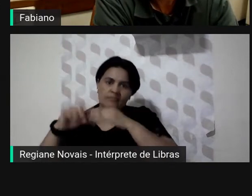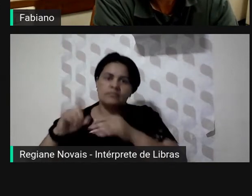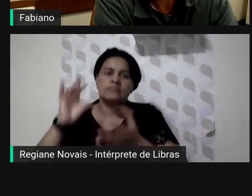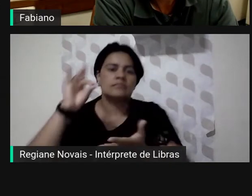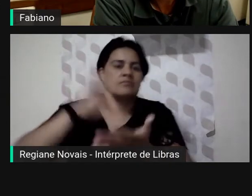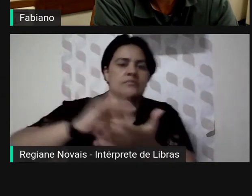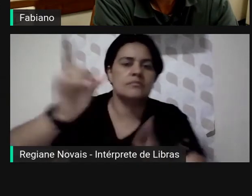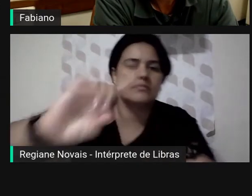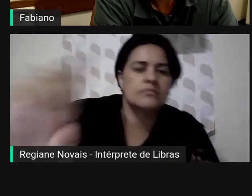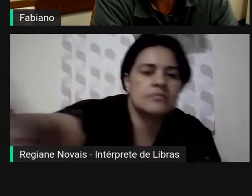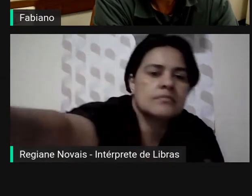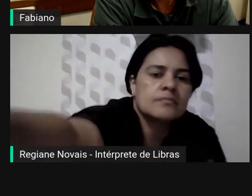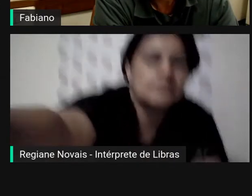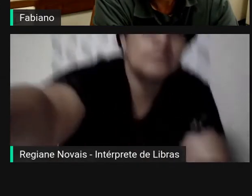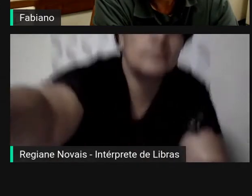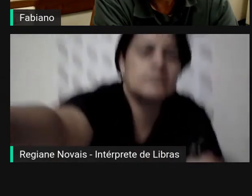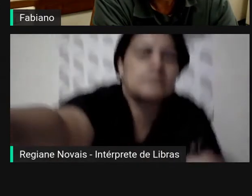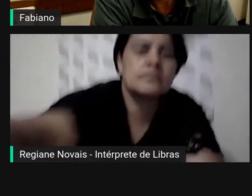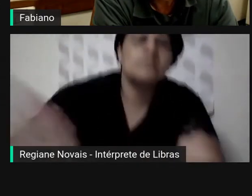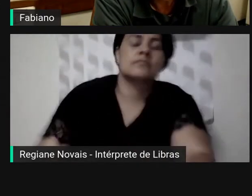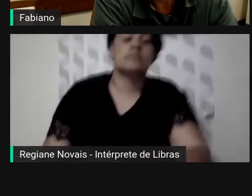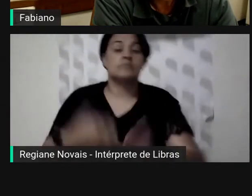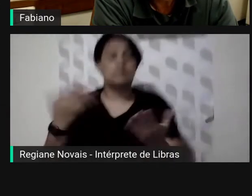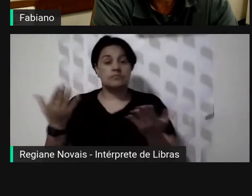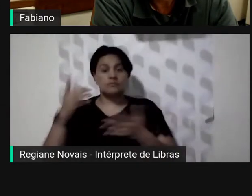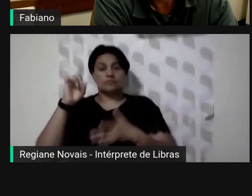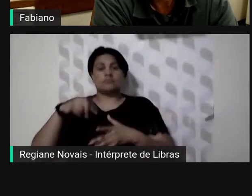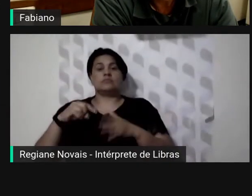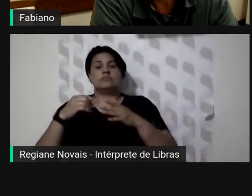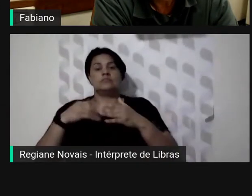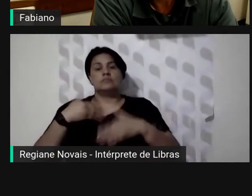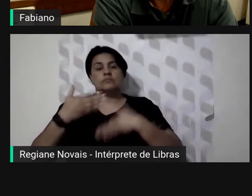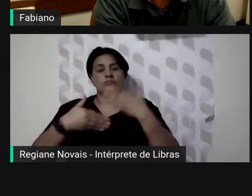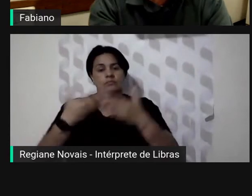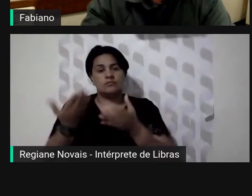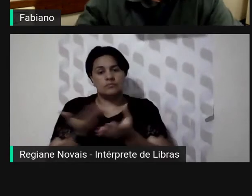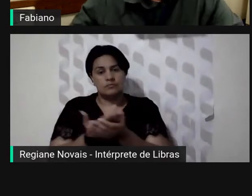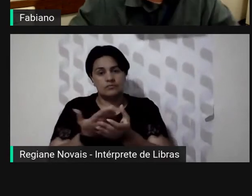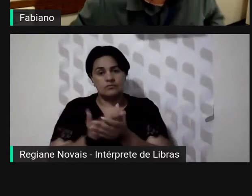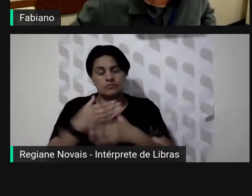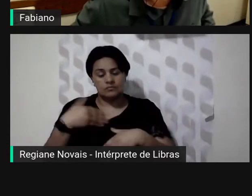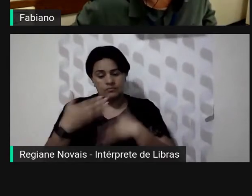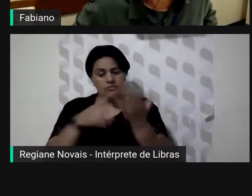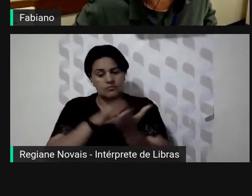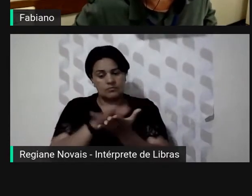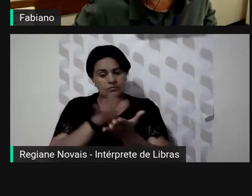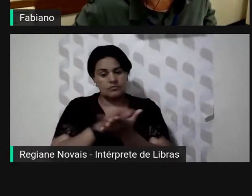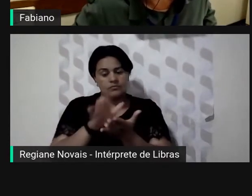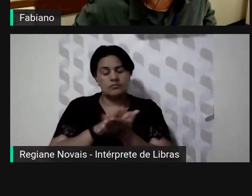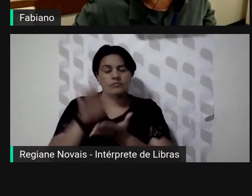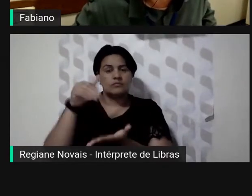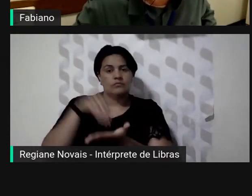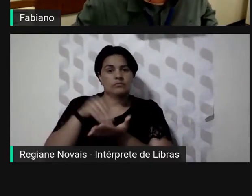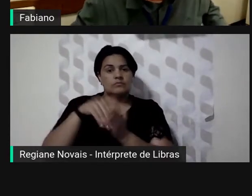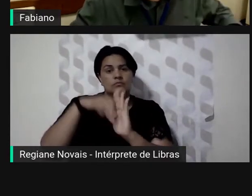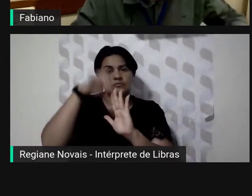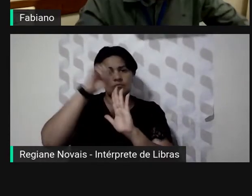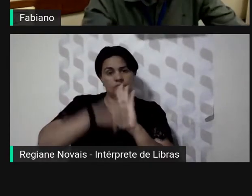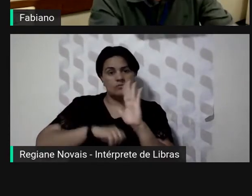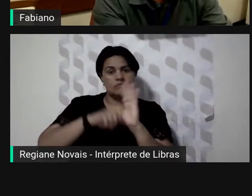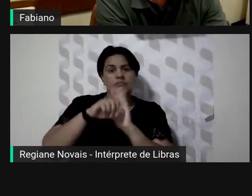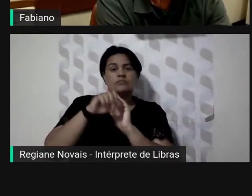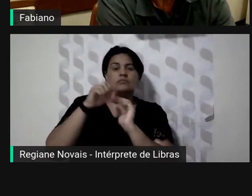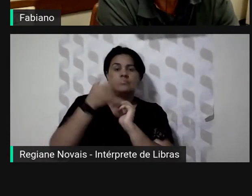o processo de digitalização feito no final dos anos do século XX não foi um processo lá muito organizado